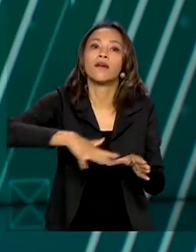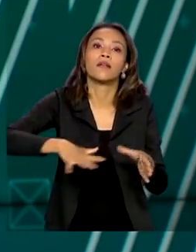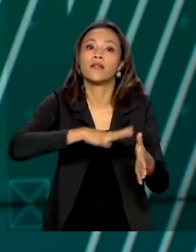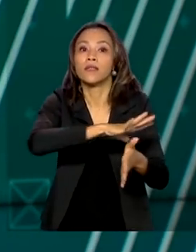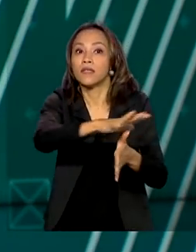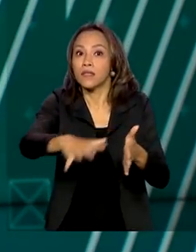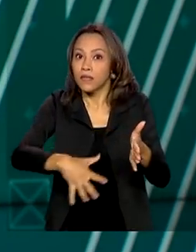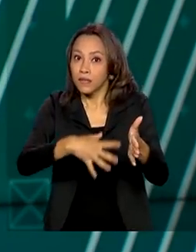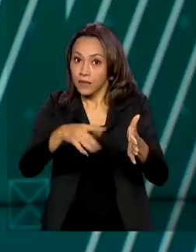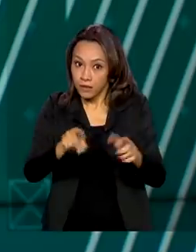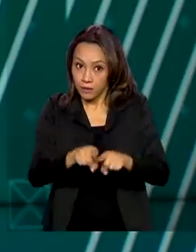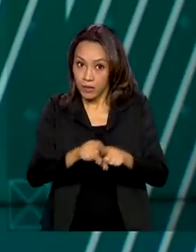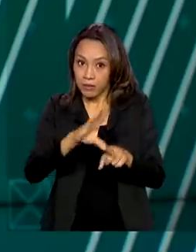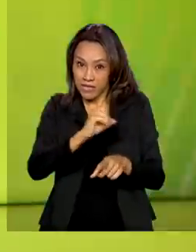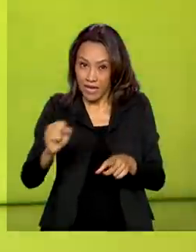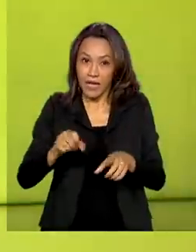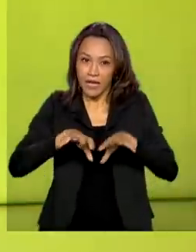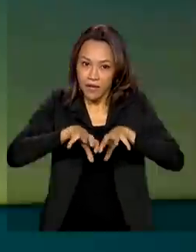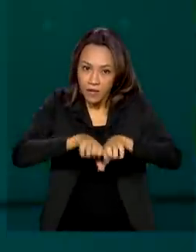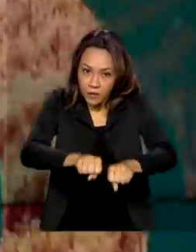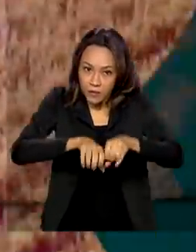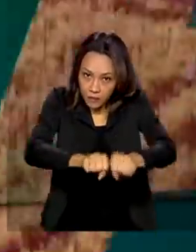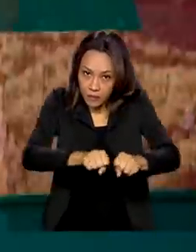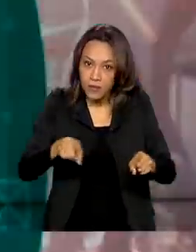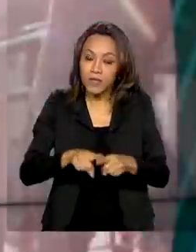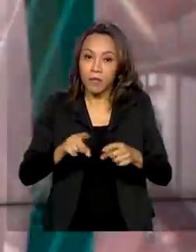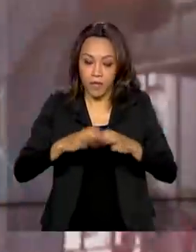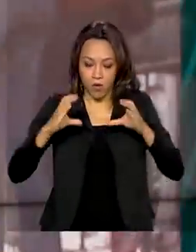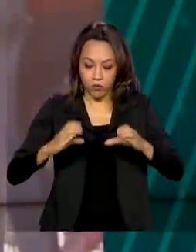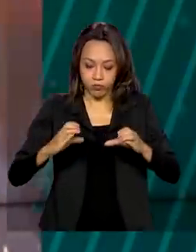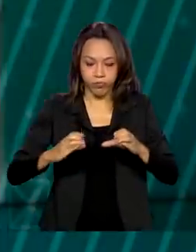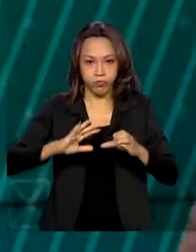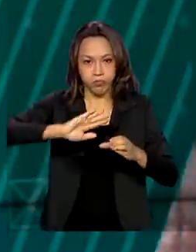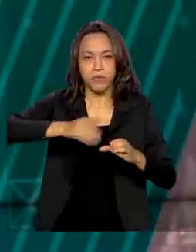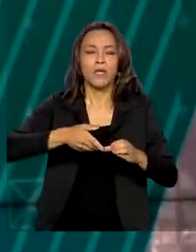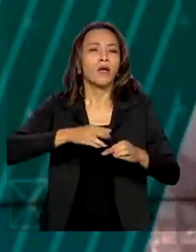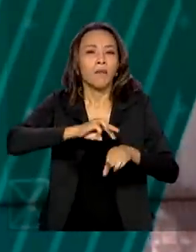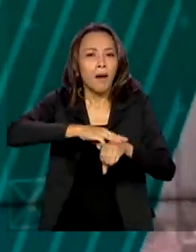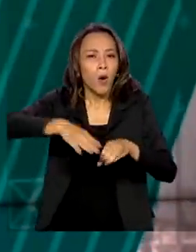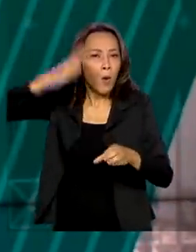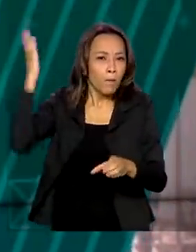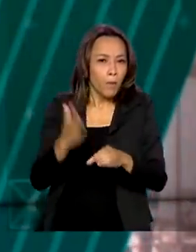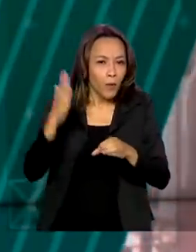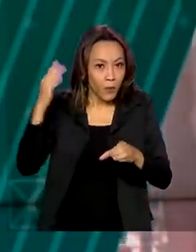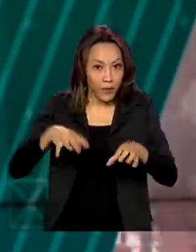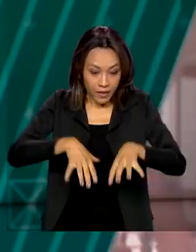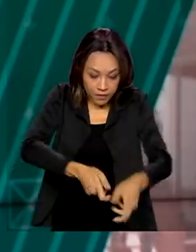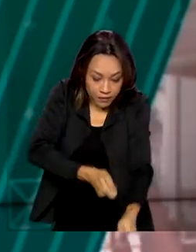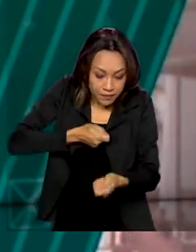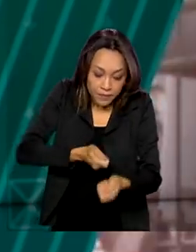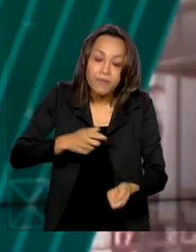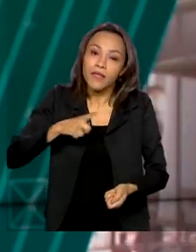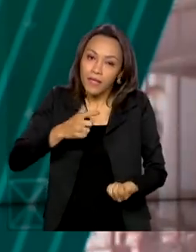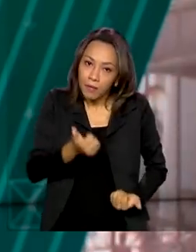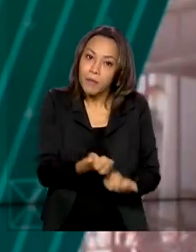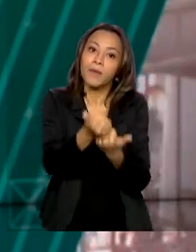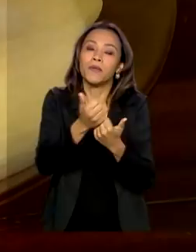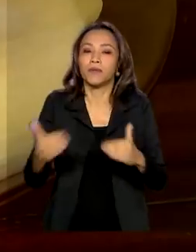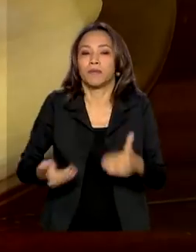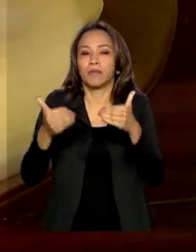Quem produz açaí, cupuaçu e mandioca, por exemplo, vai contar com incentivos do Ministério da Agricultura e da Embrapa.